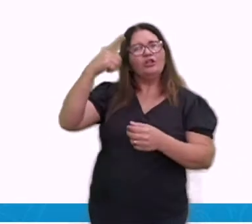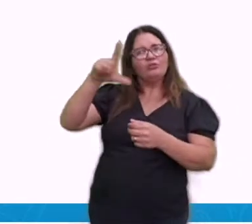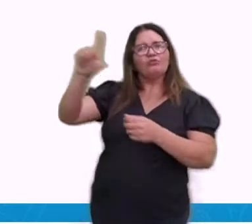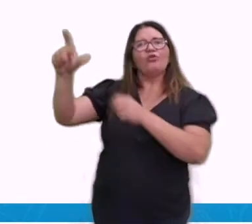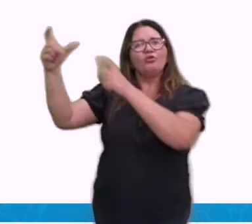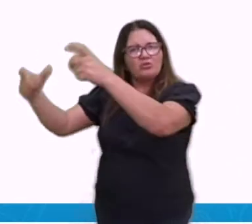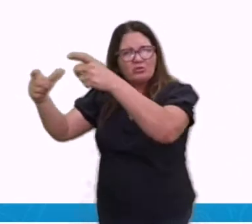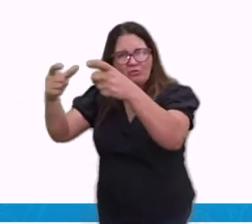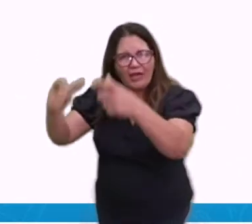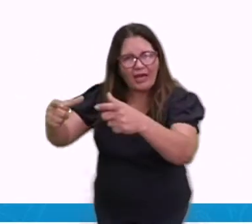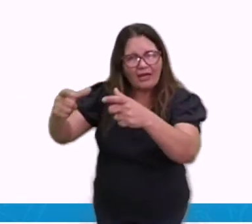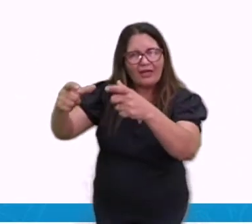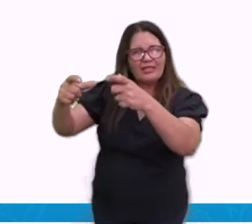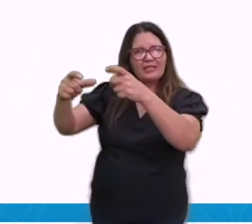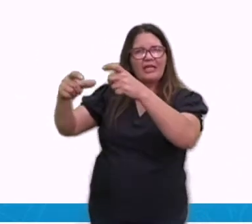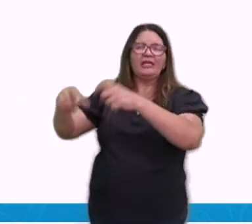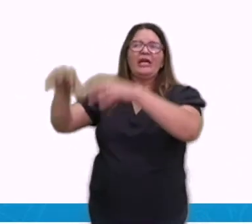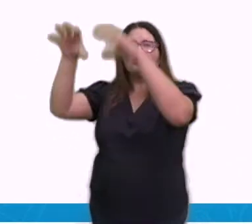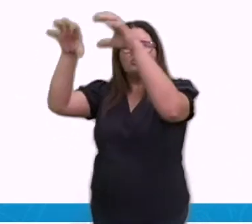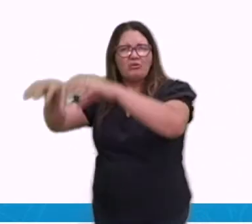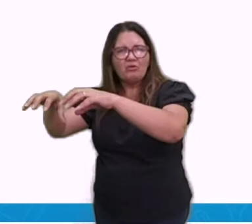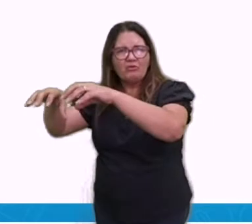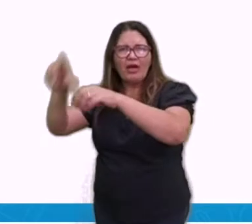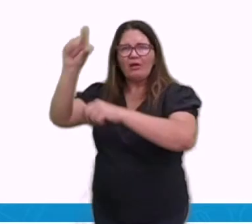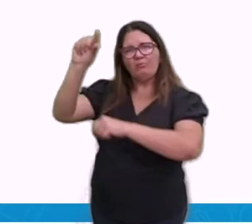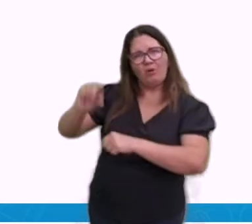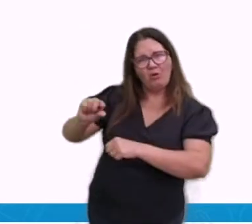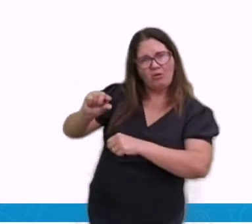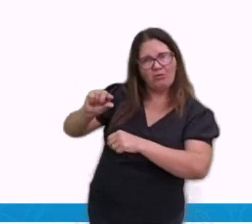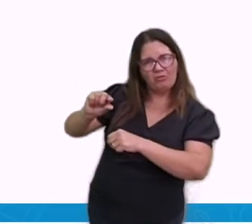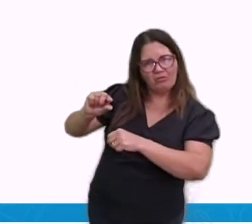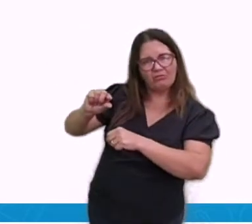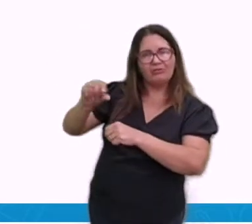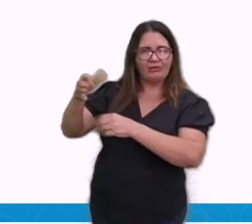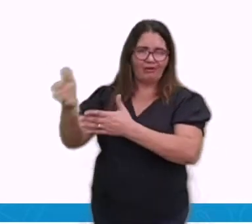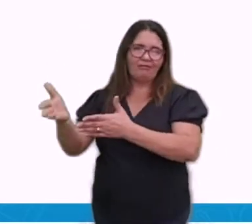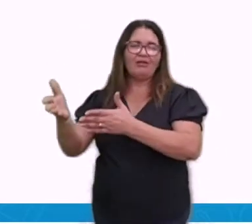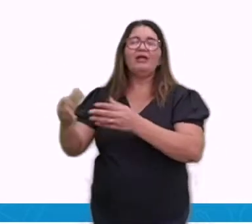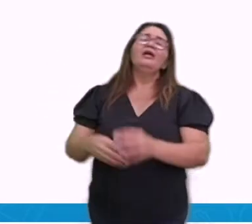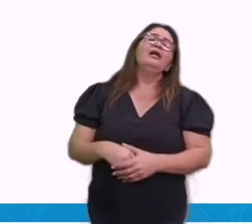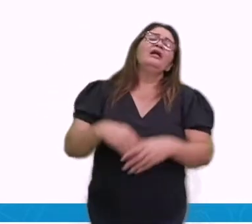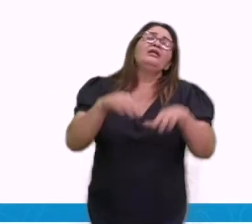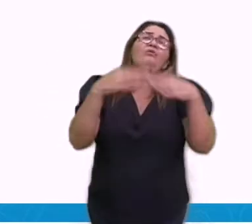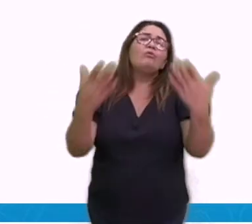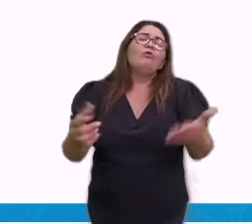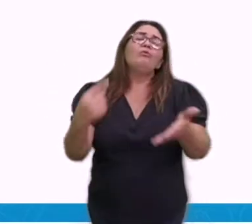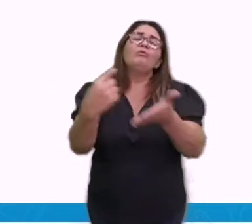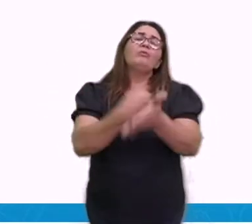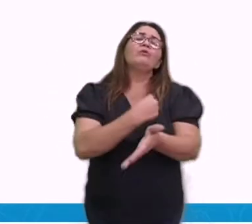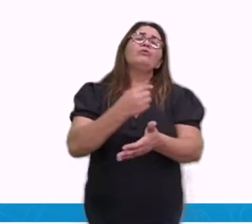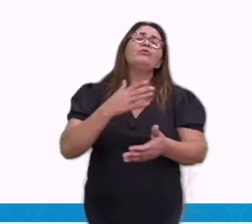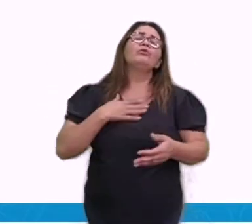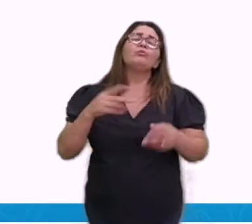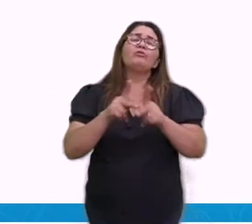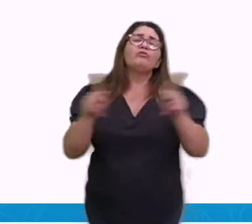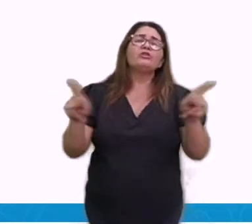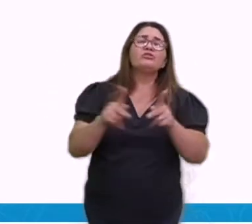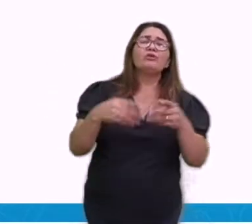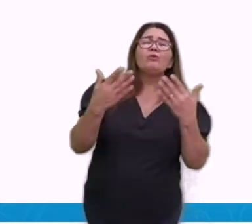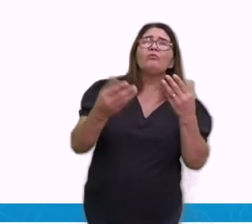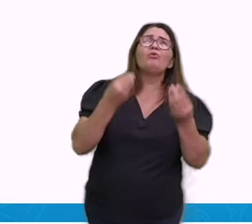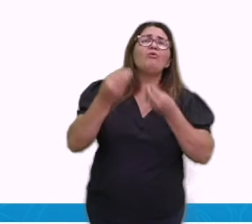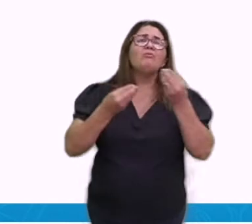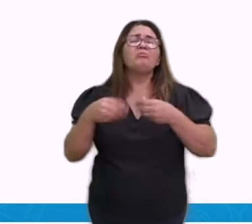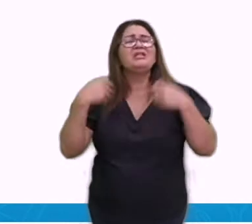chove, esse período não chove. Professora, eu queria saber então qual que é a importância de estudar o clima. Por que eu preciso